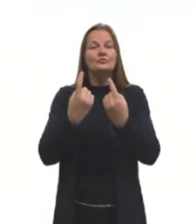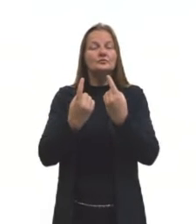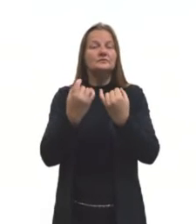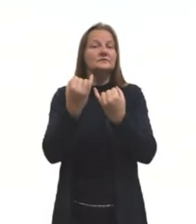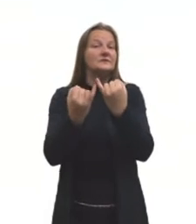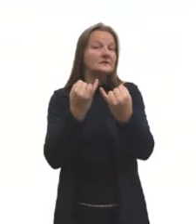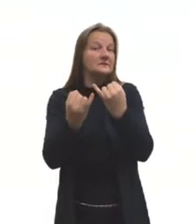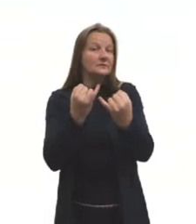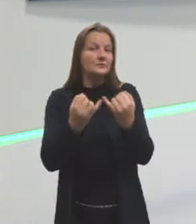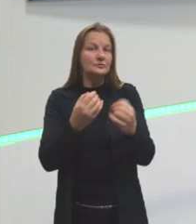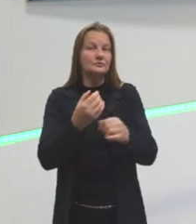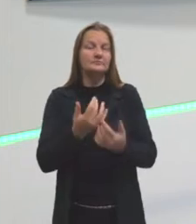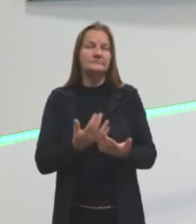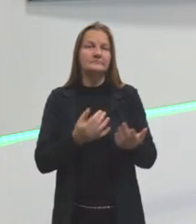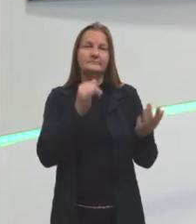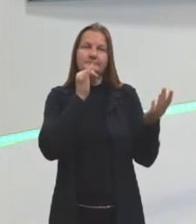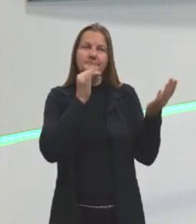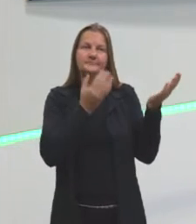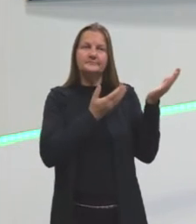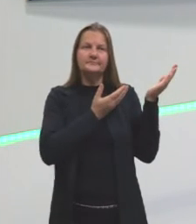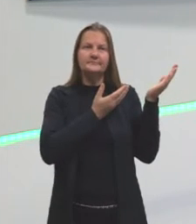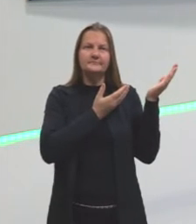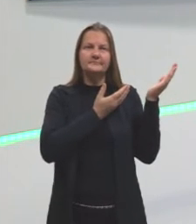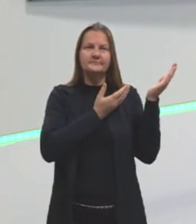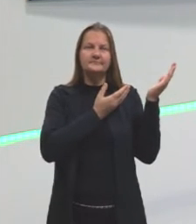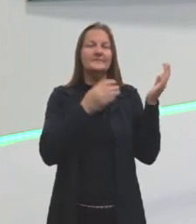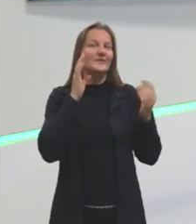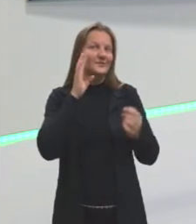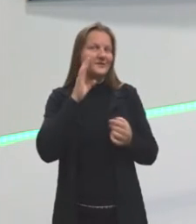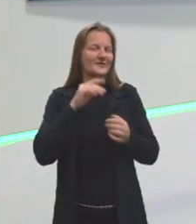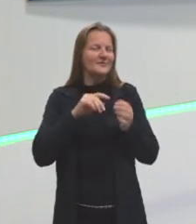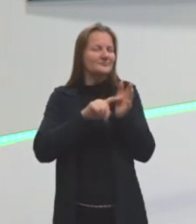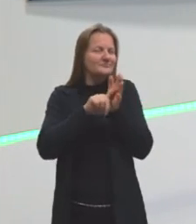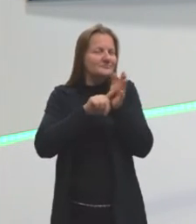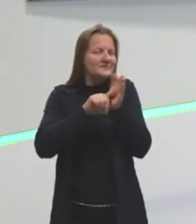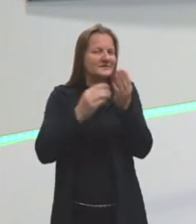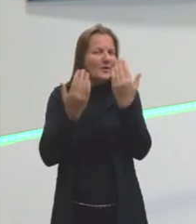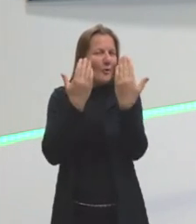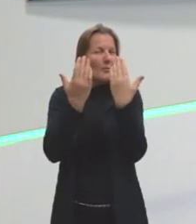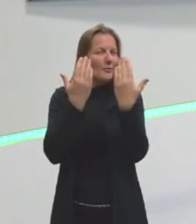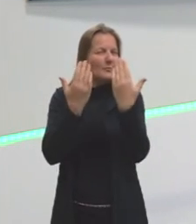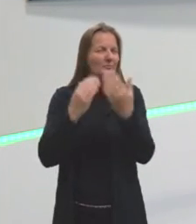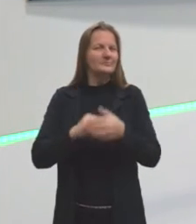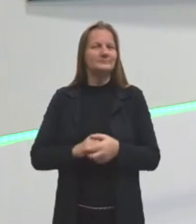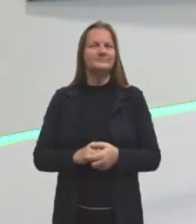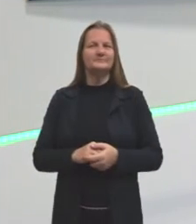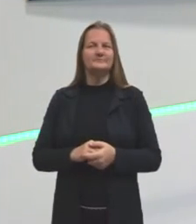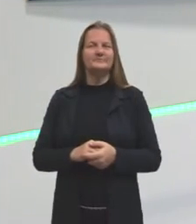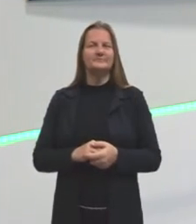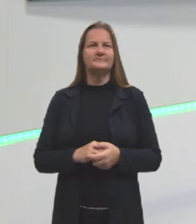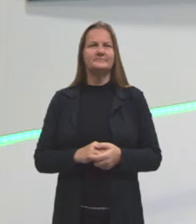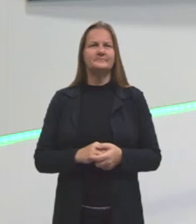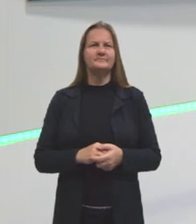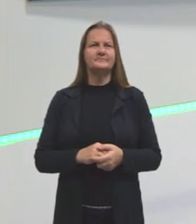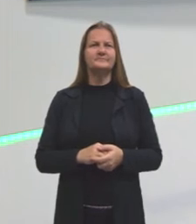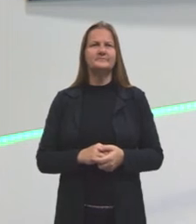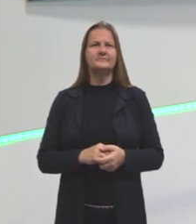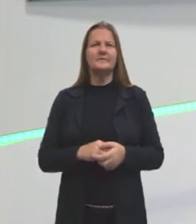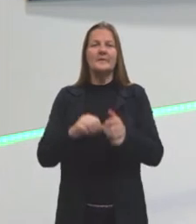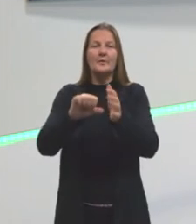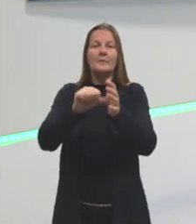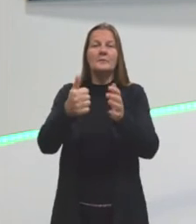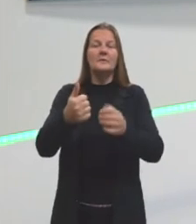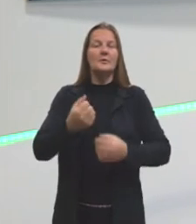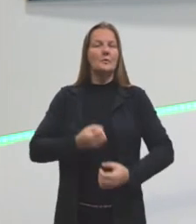vocês que eu achei bacana para a gente fazer aí uma analogia com o que a gente vai falar hoje. O primeiro